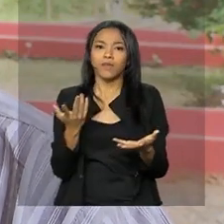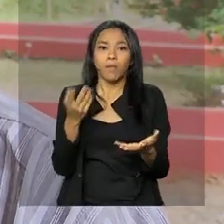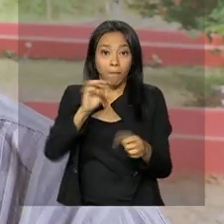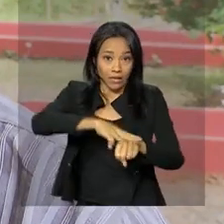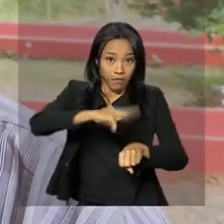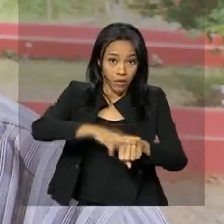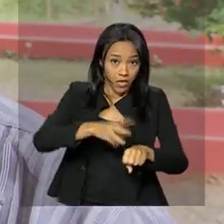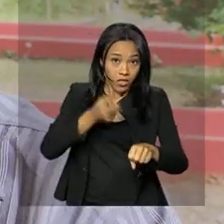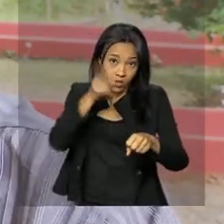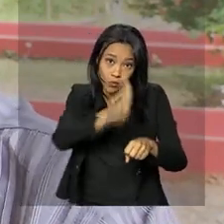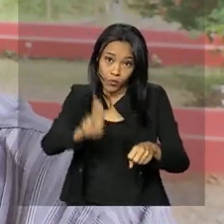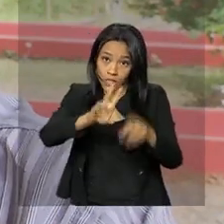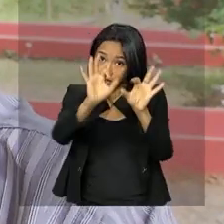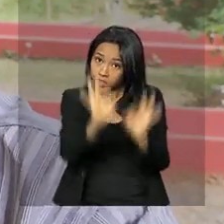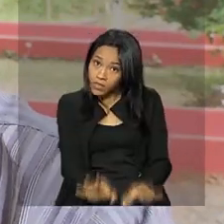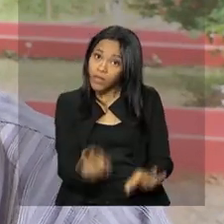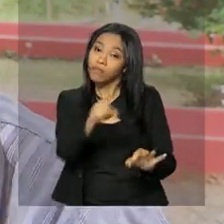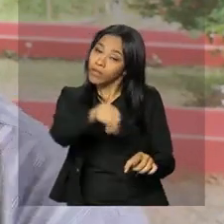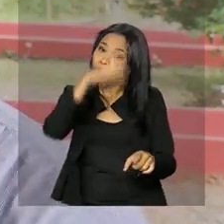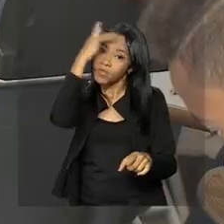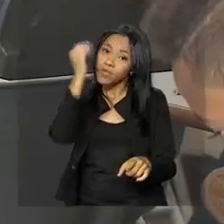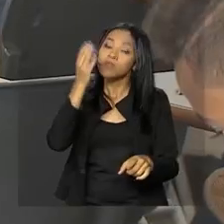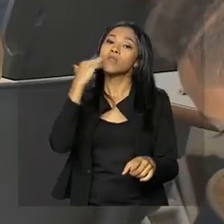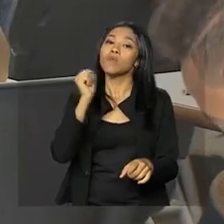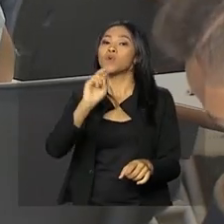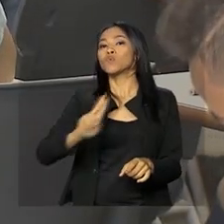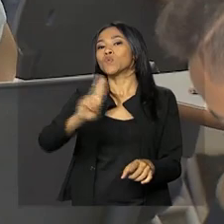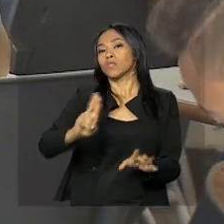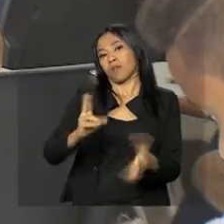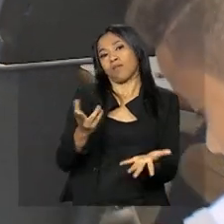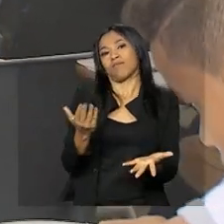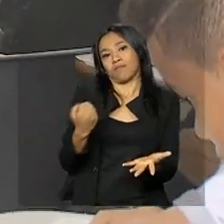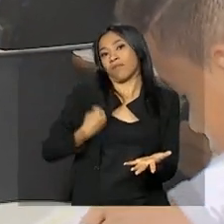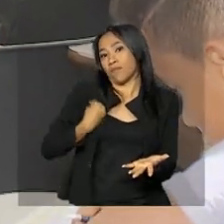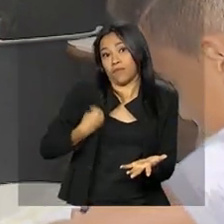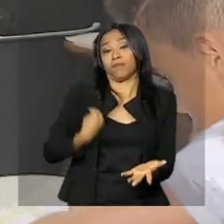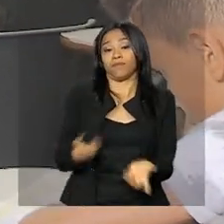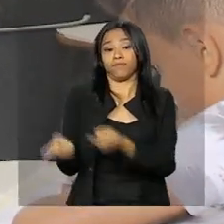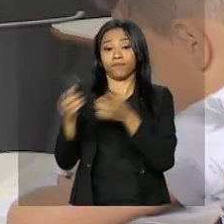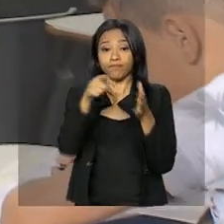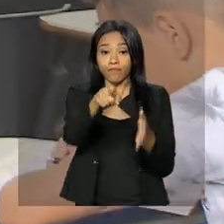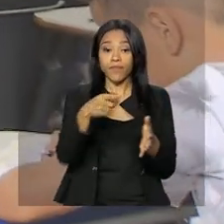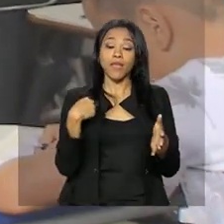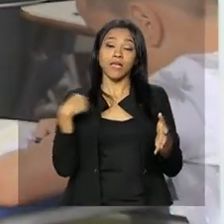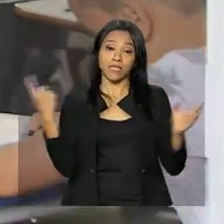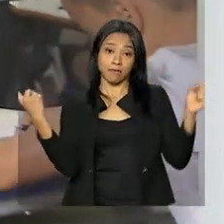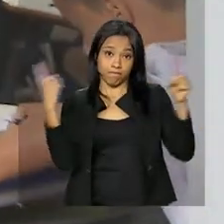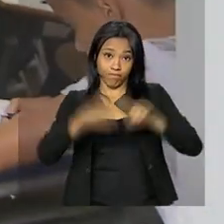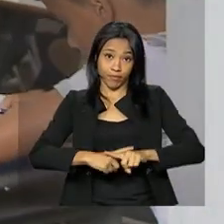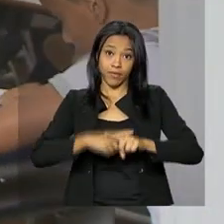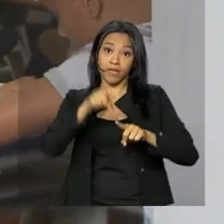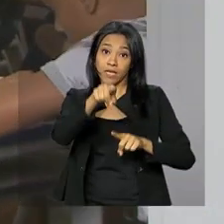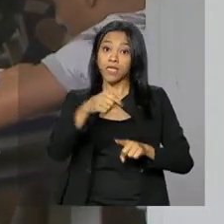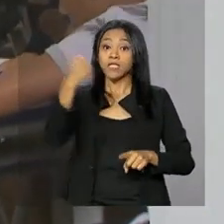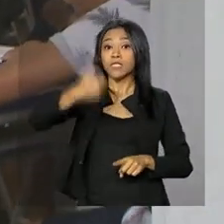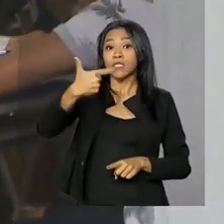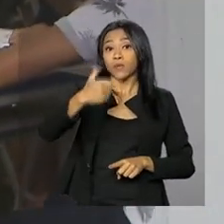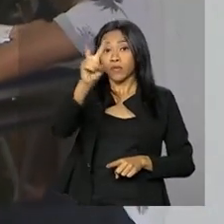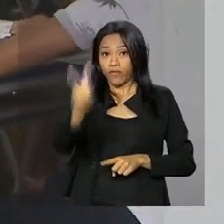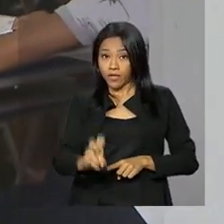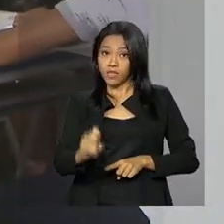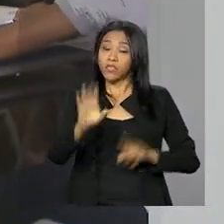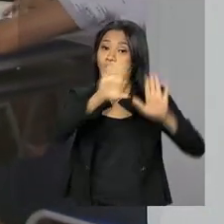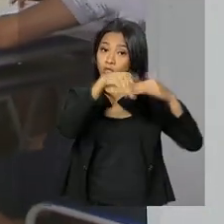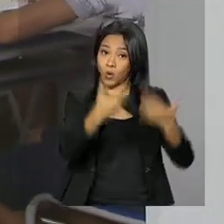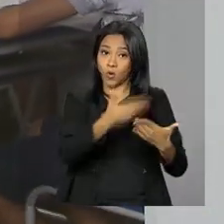matemática da forma correta para o cidadão e para o mundo. A maior Olimpíada Estudantil do país reuniu pela segunda vez estudantes de escolas